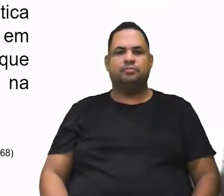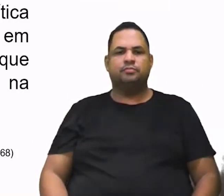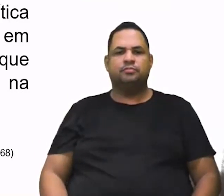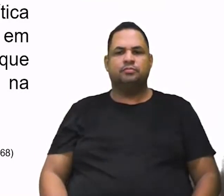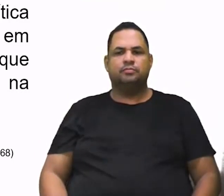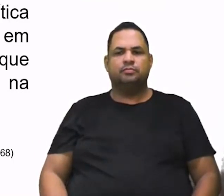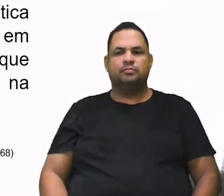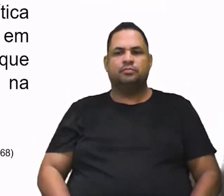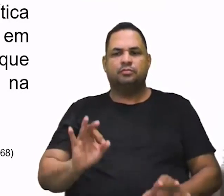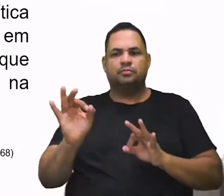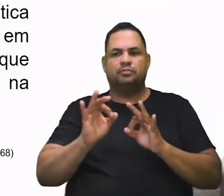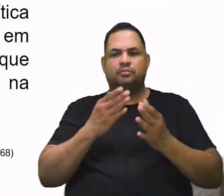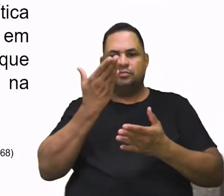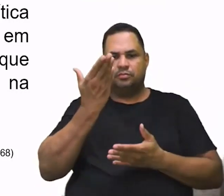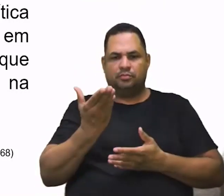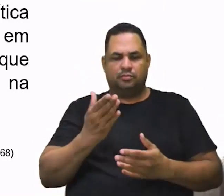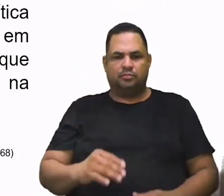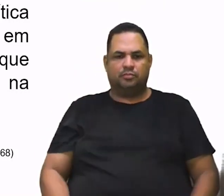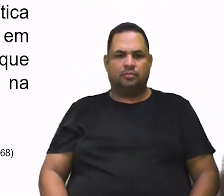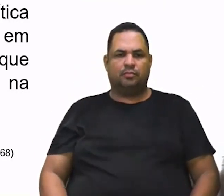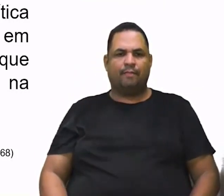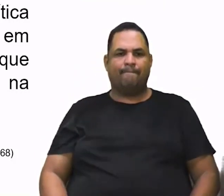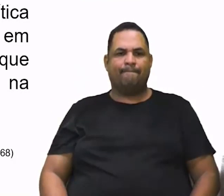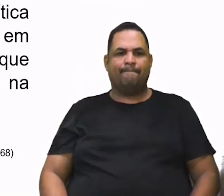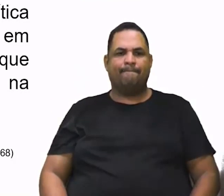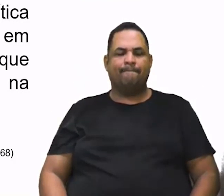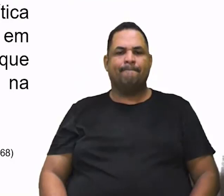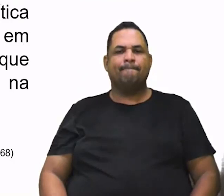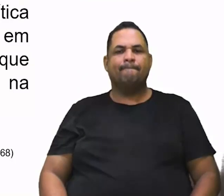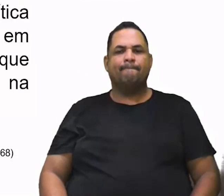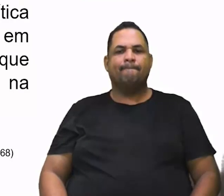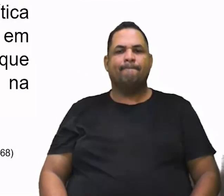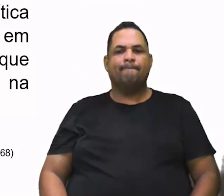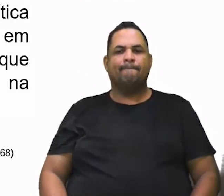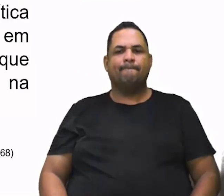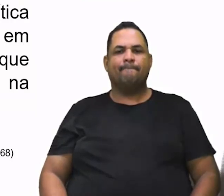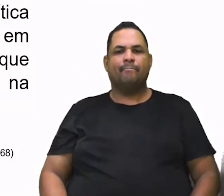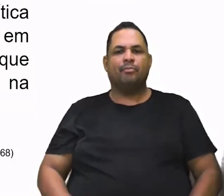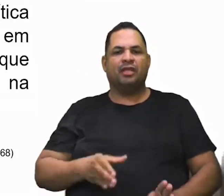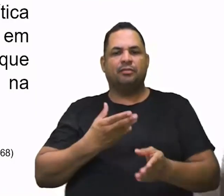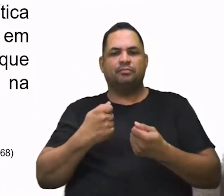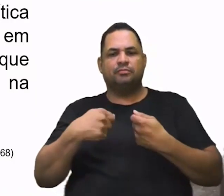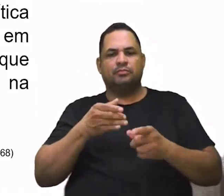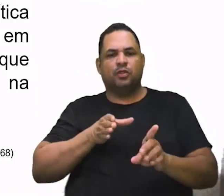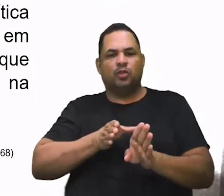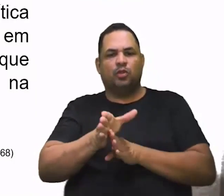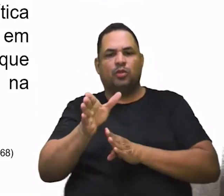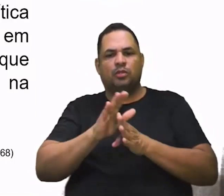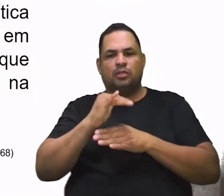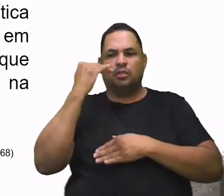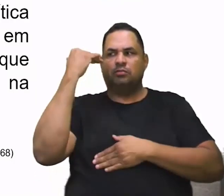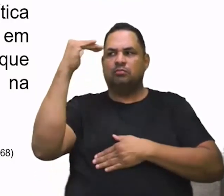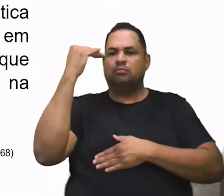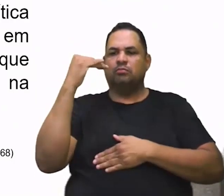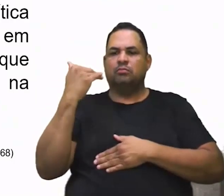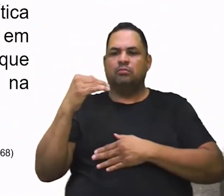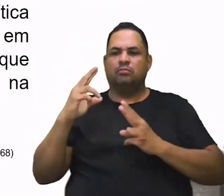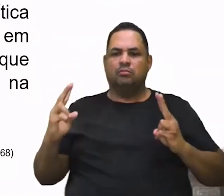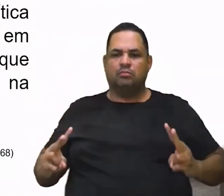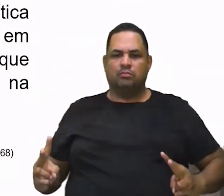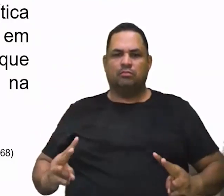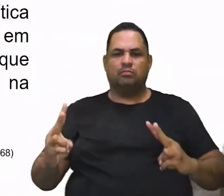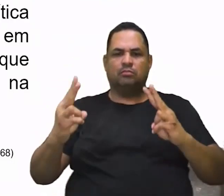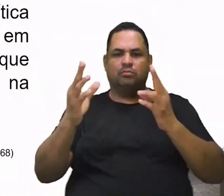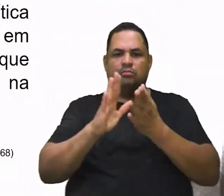O Weber vai destacar mais ainda isso, tá? Quem quiser ir além, ele deve orientar por qualquer hierarquia de valores dada a priori, né?